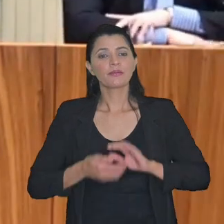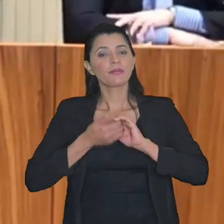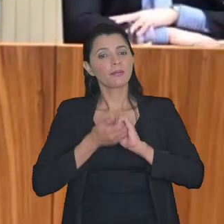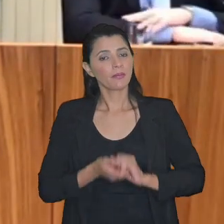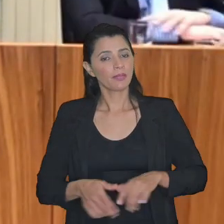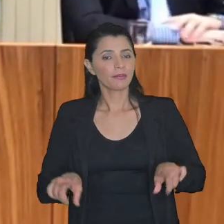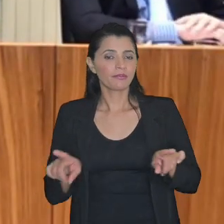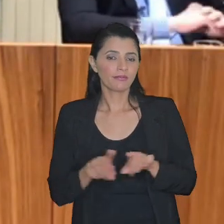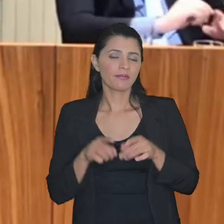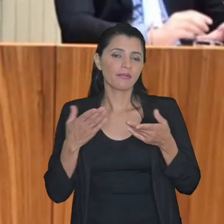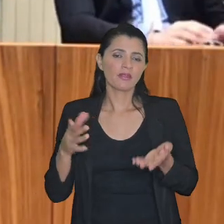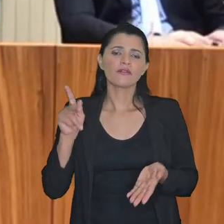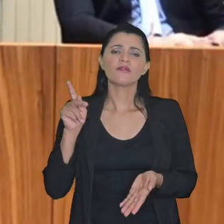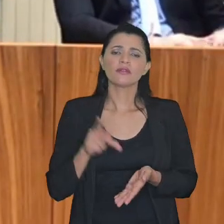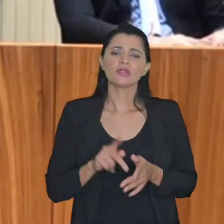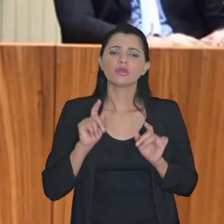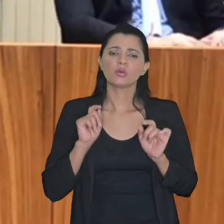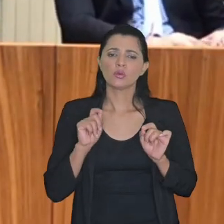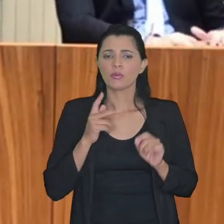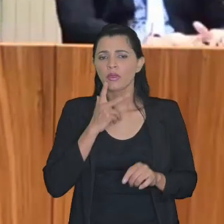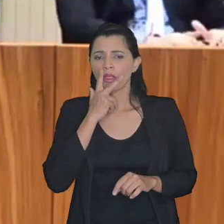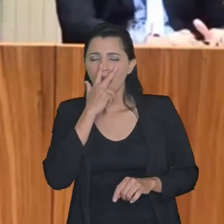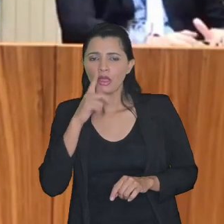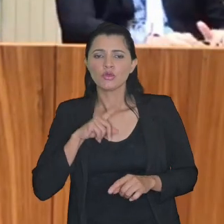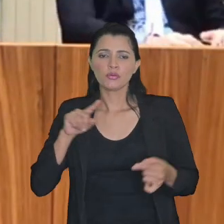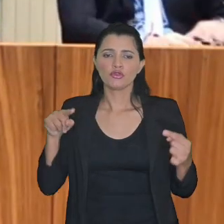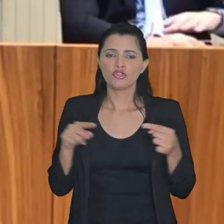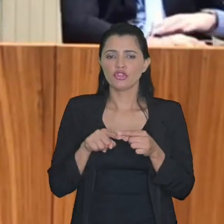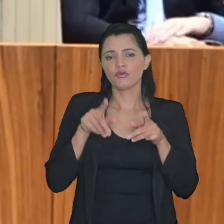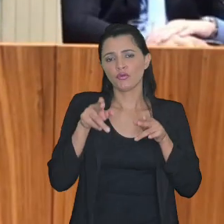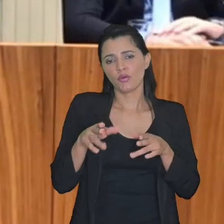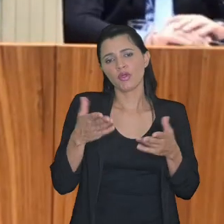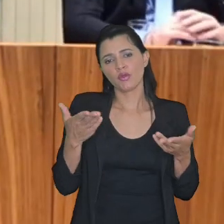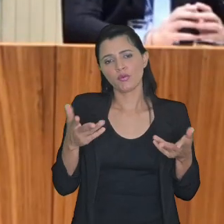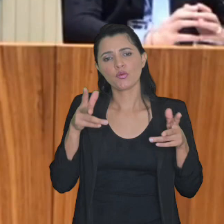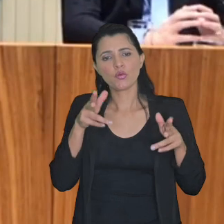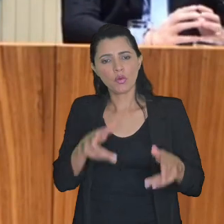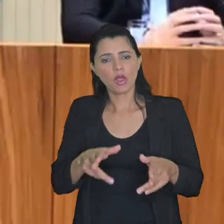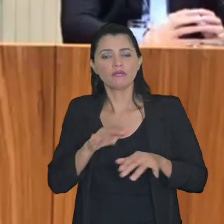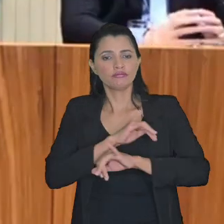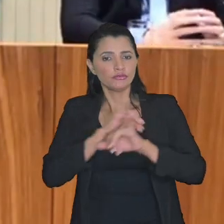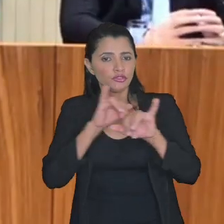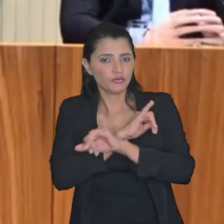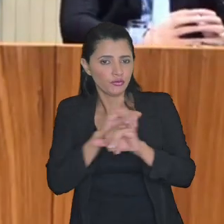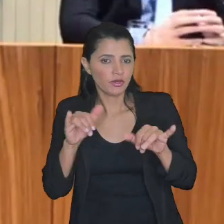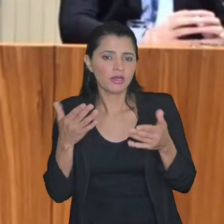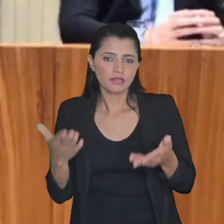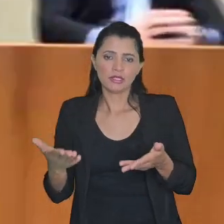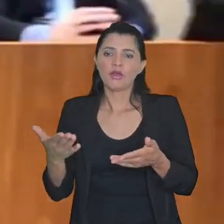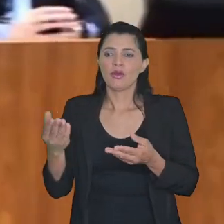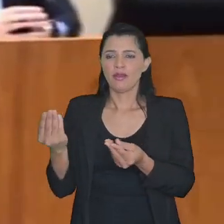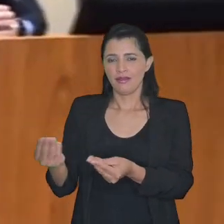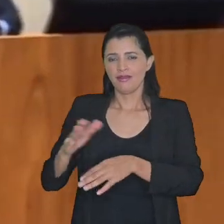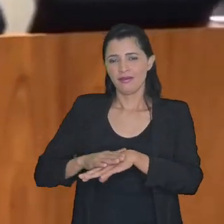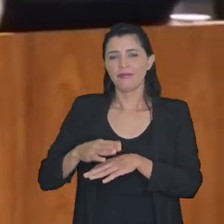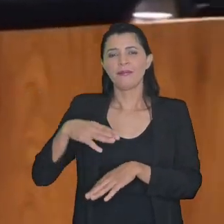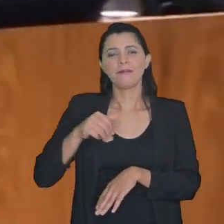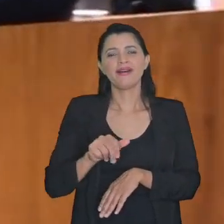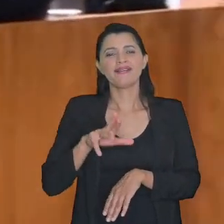complementar então doutor Nino na verdade acho que o objetivo era exatamente esse de ter essa divulgação a doutora Mariana trouxe informação